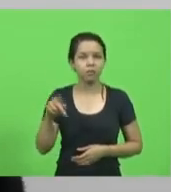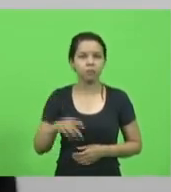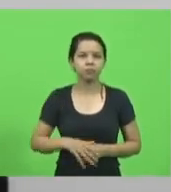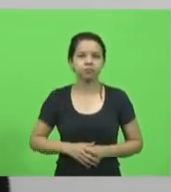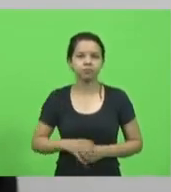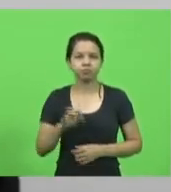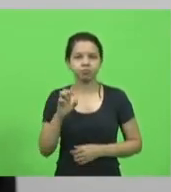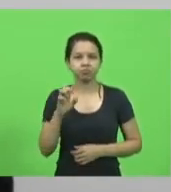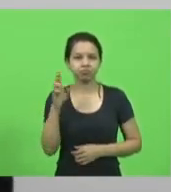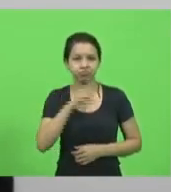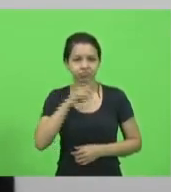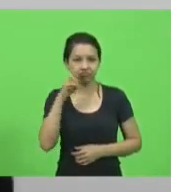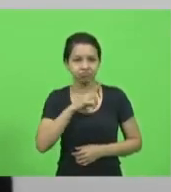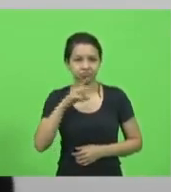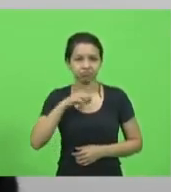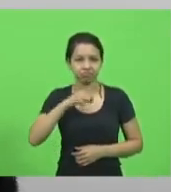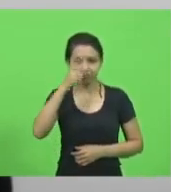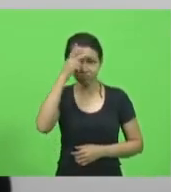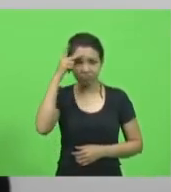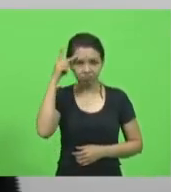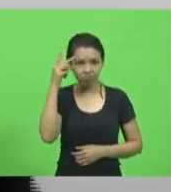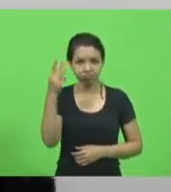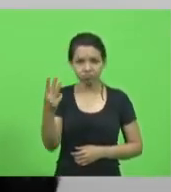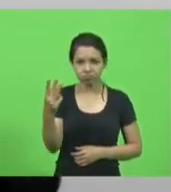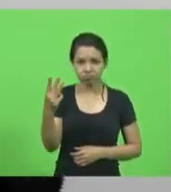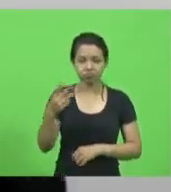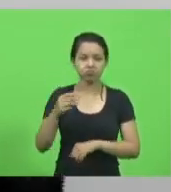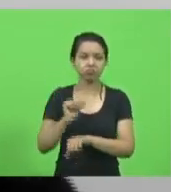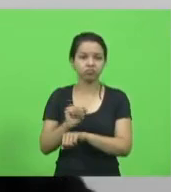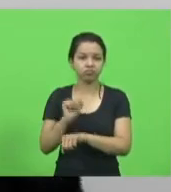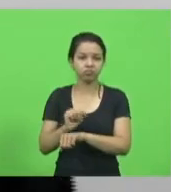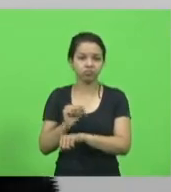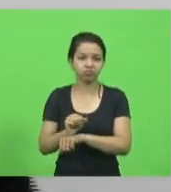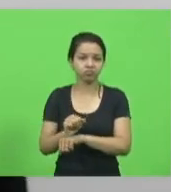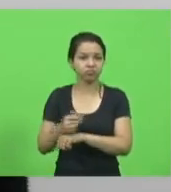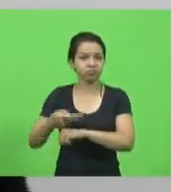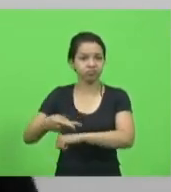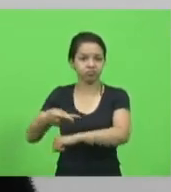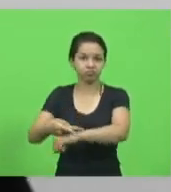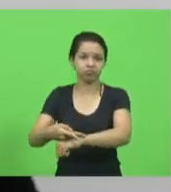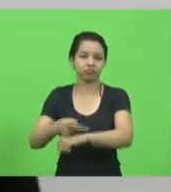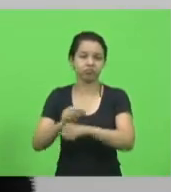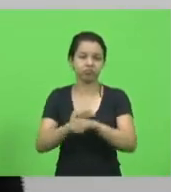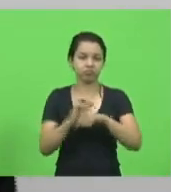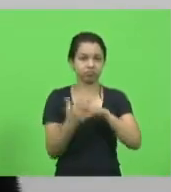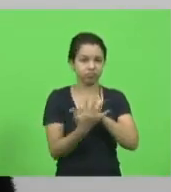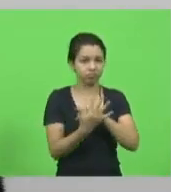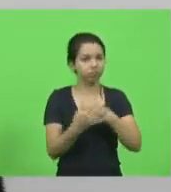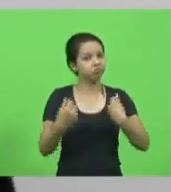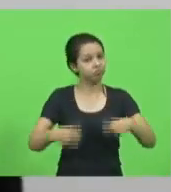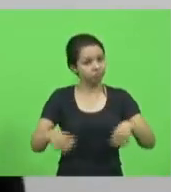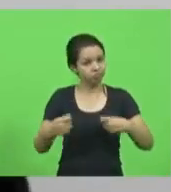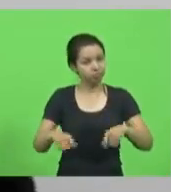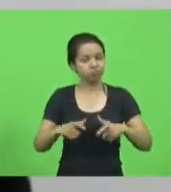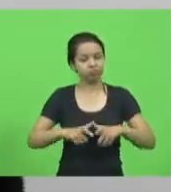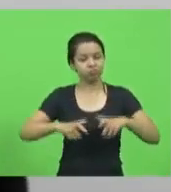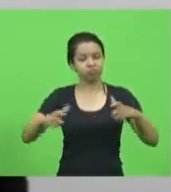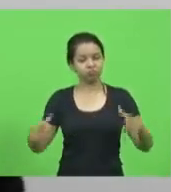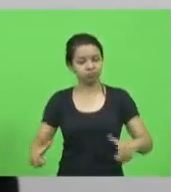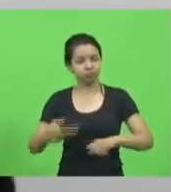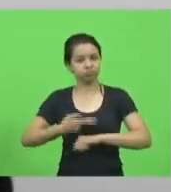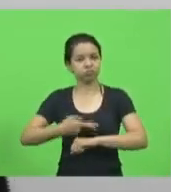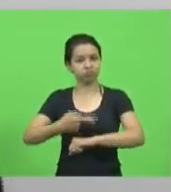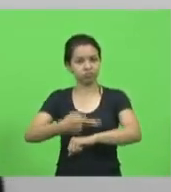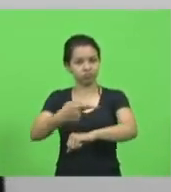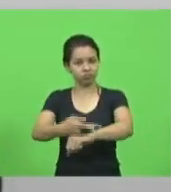três pacientes aguardando a questão de leito COVID. Então, é preciso ampliação de leitos, credenciamento de